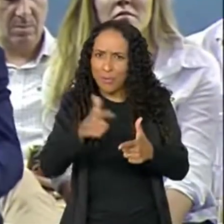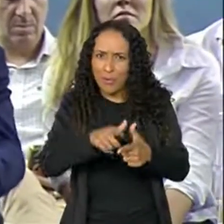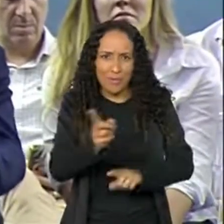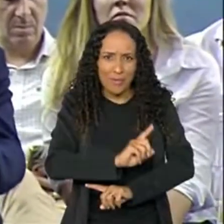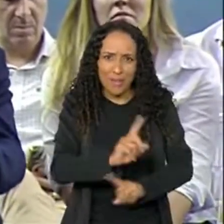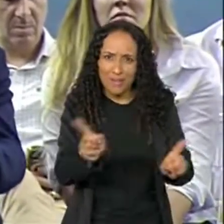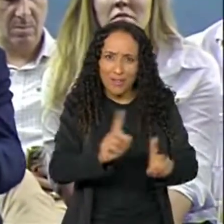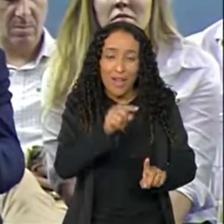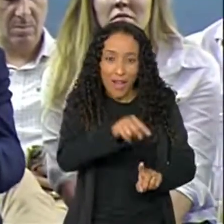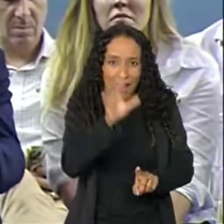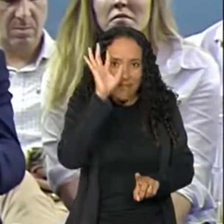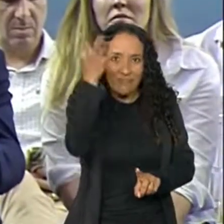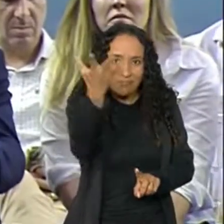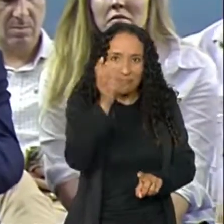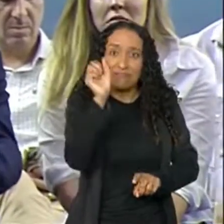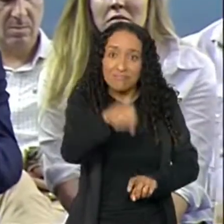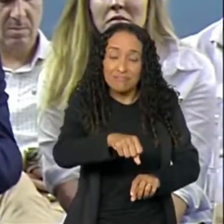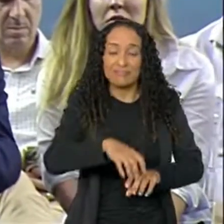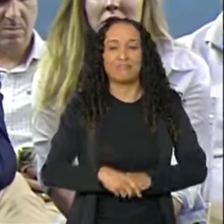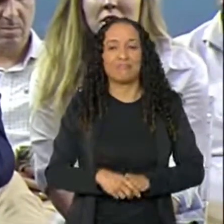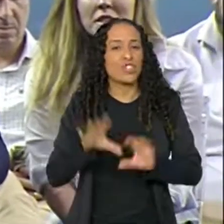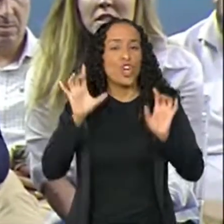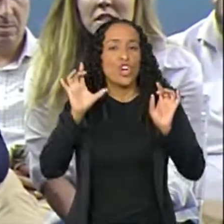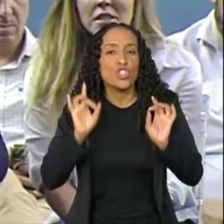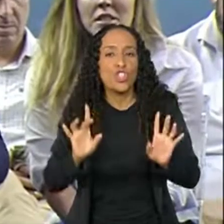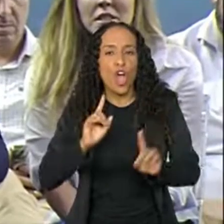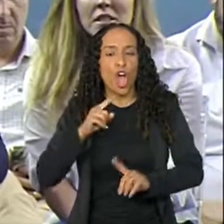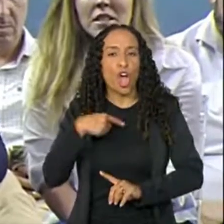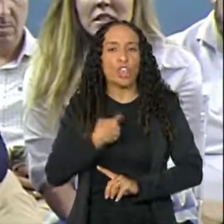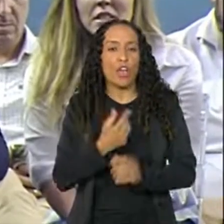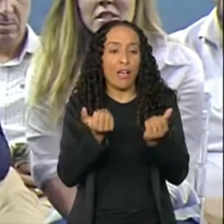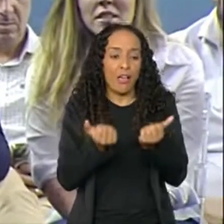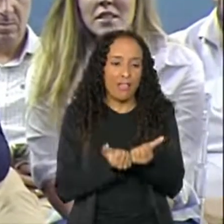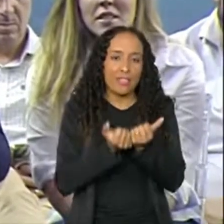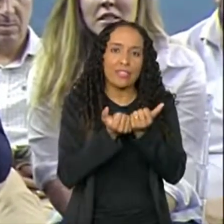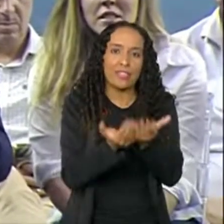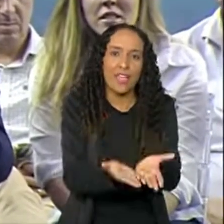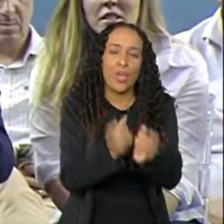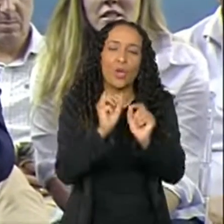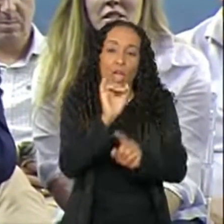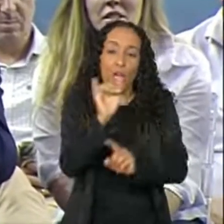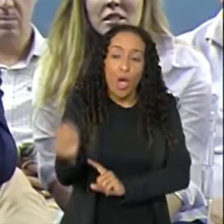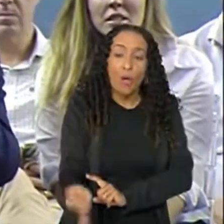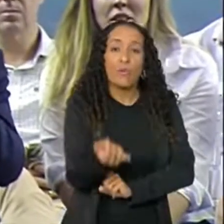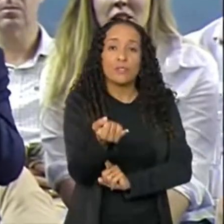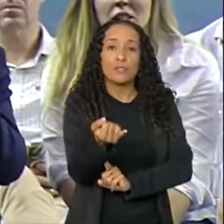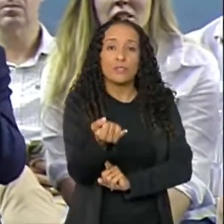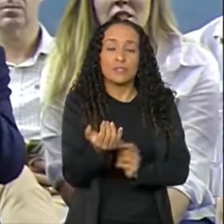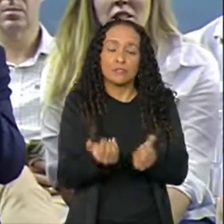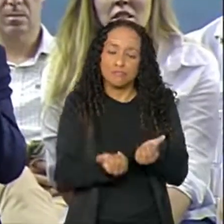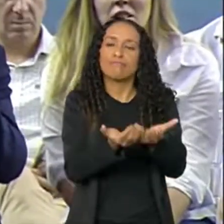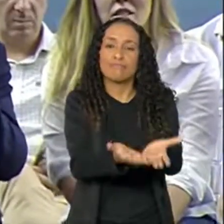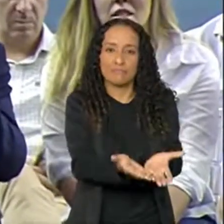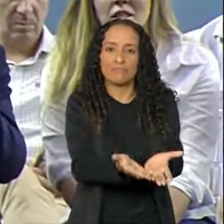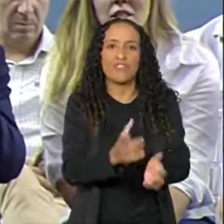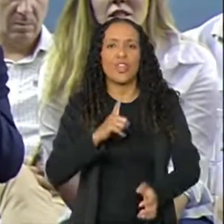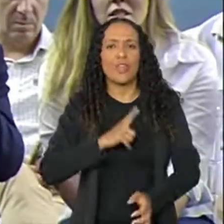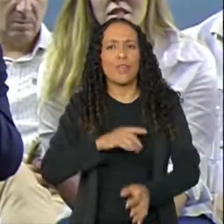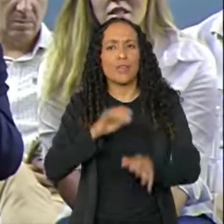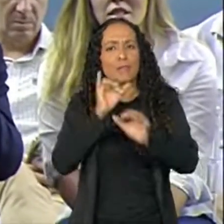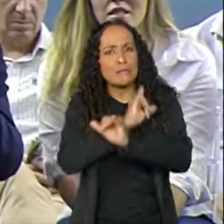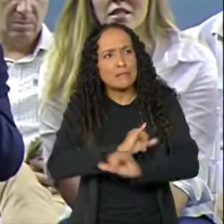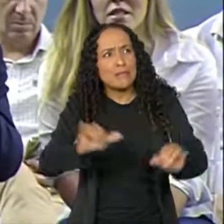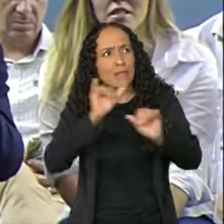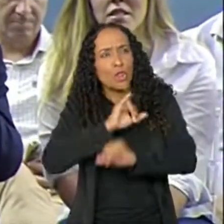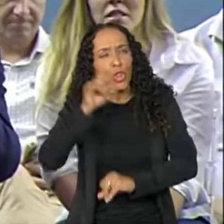o pobre é solução, basta que a gente dê para ele a oportunidade. Eu tenho dito todo